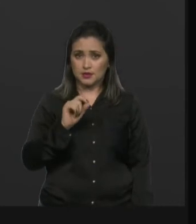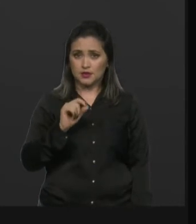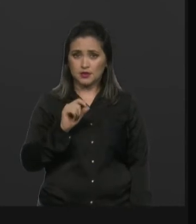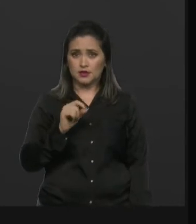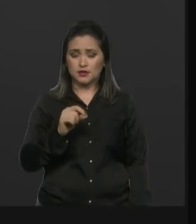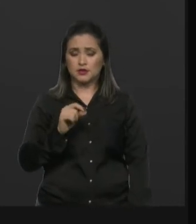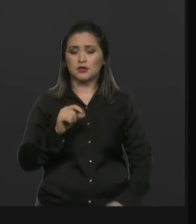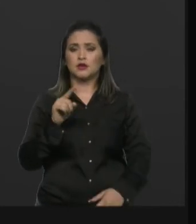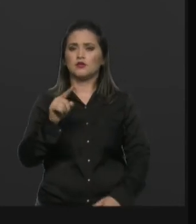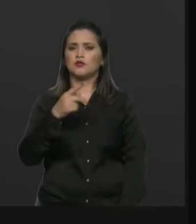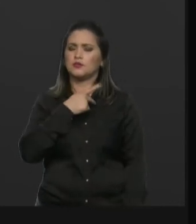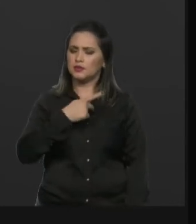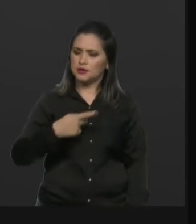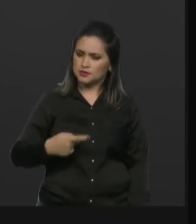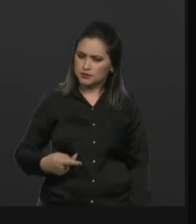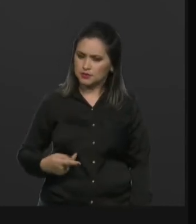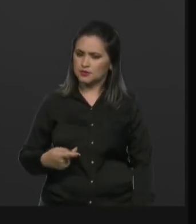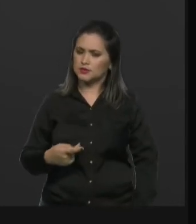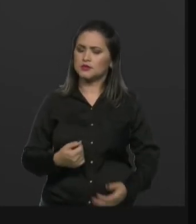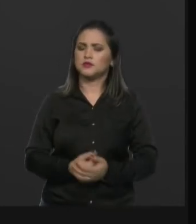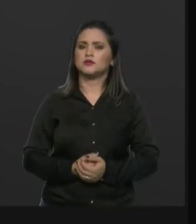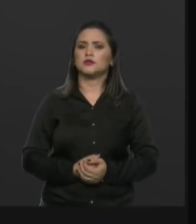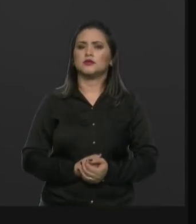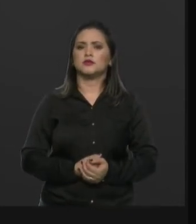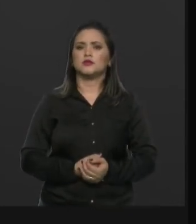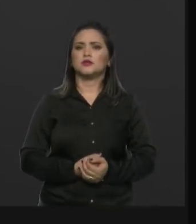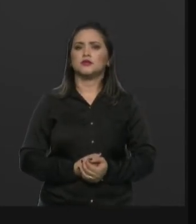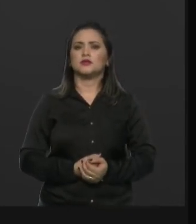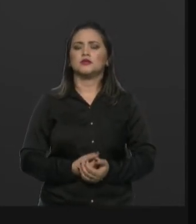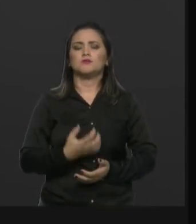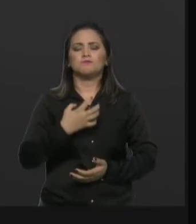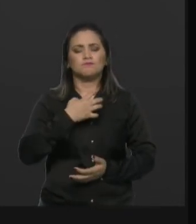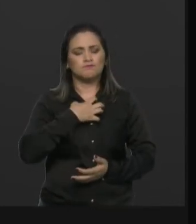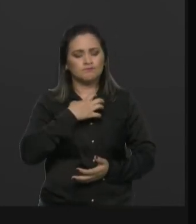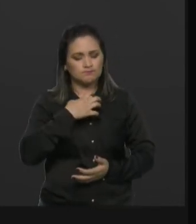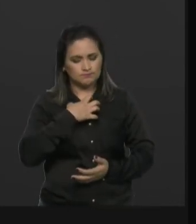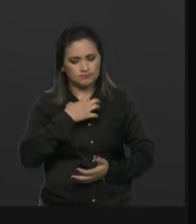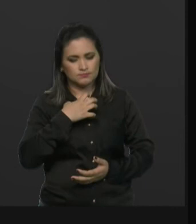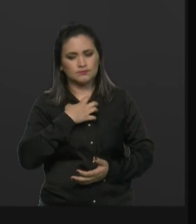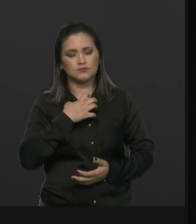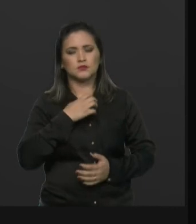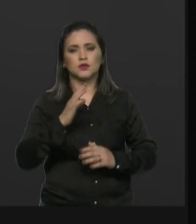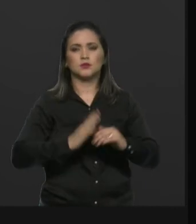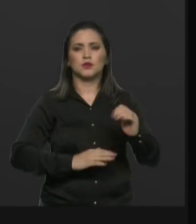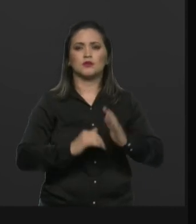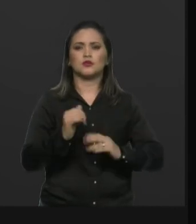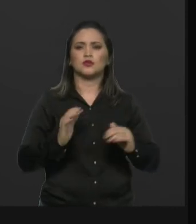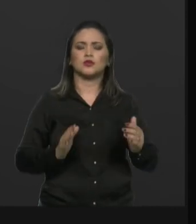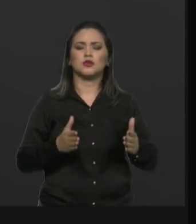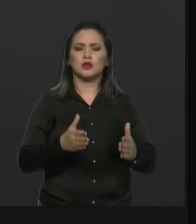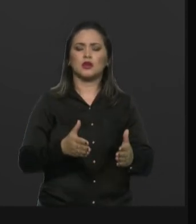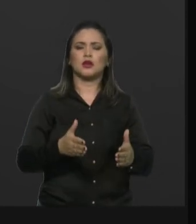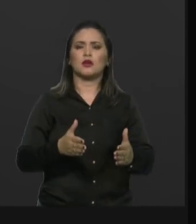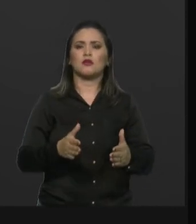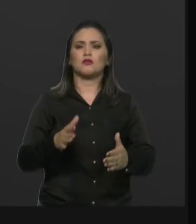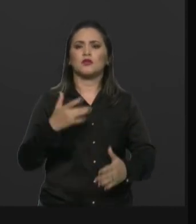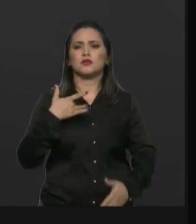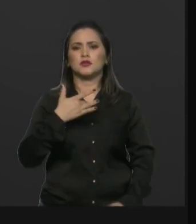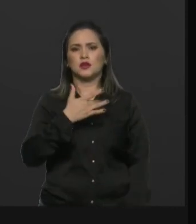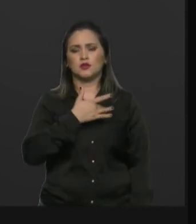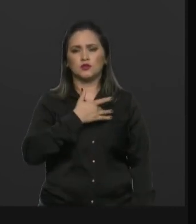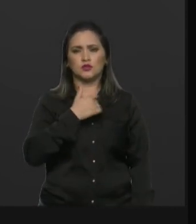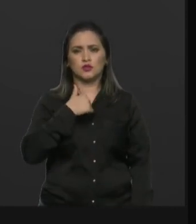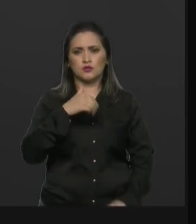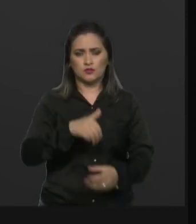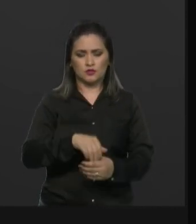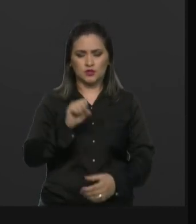presidente de tempos na casa tão sensível a esses profissionais aguerites que estão ali na minha frente. A minha volta é favorável